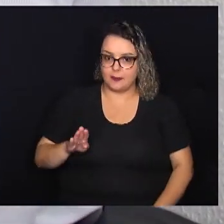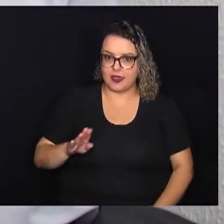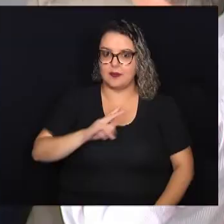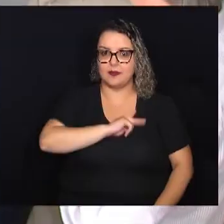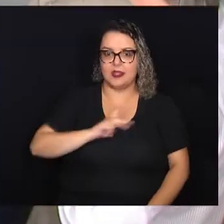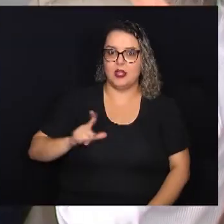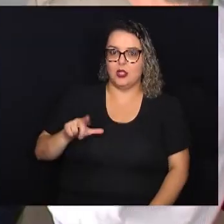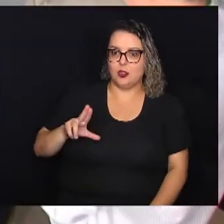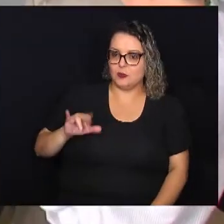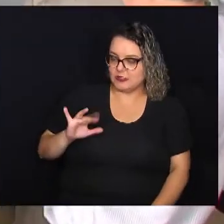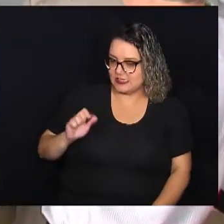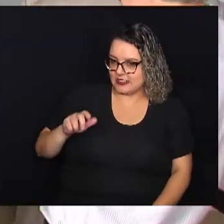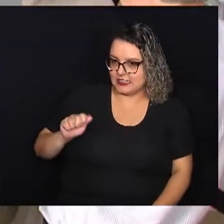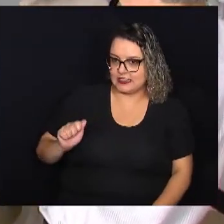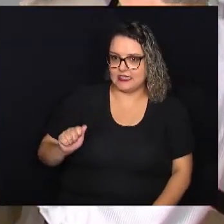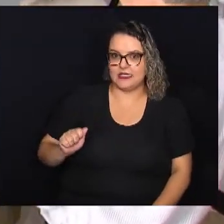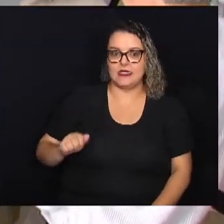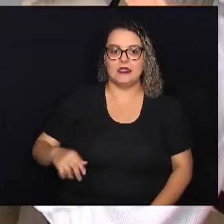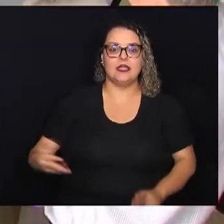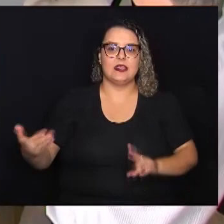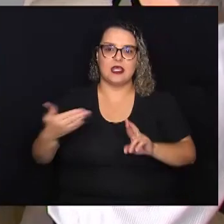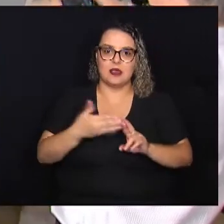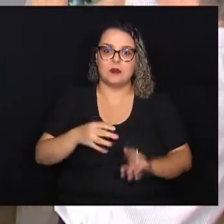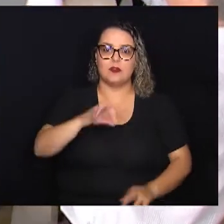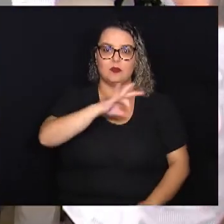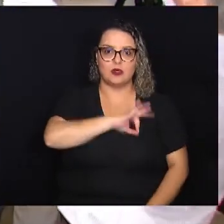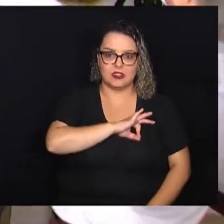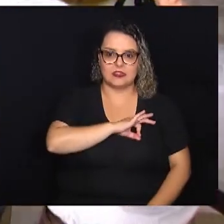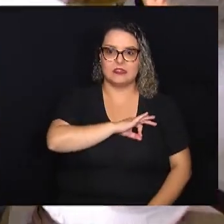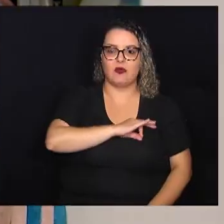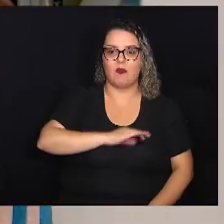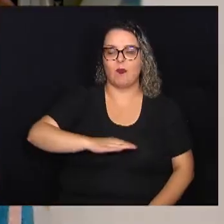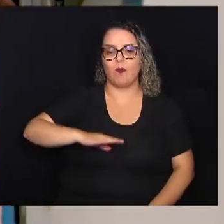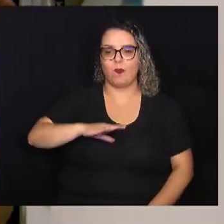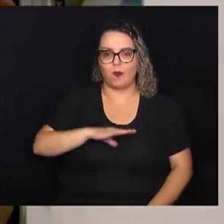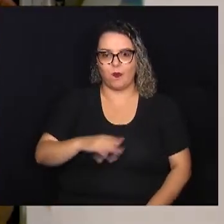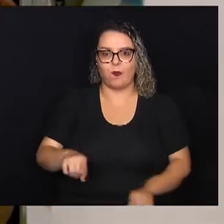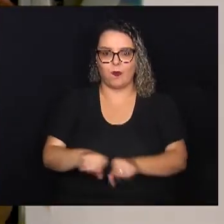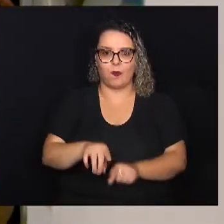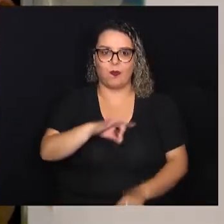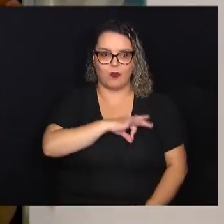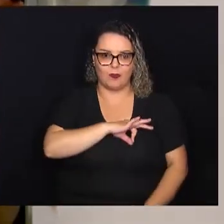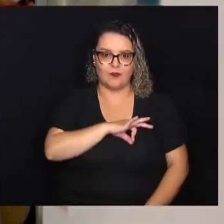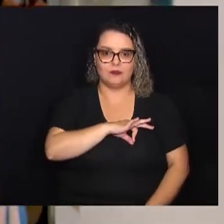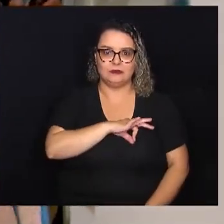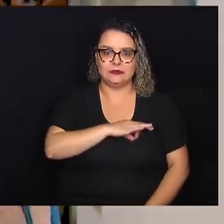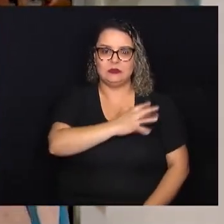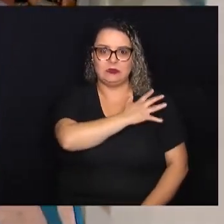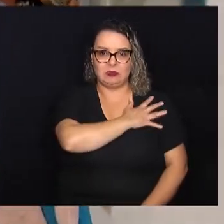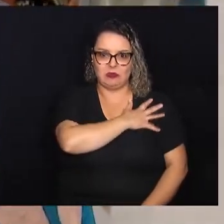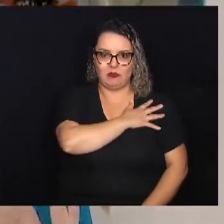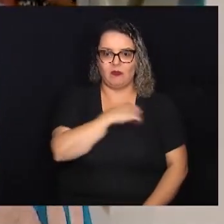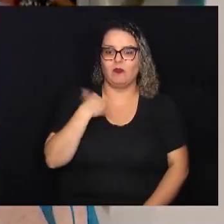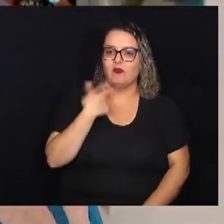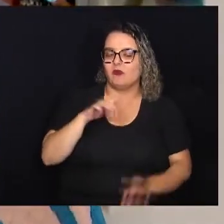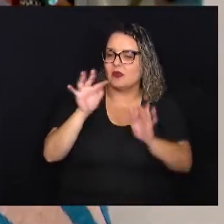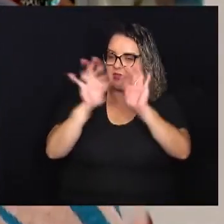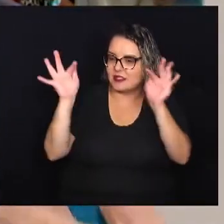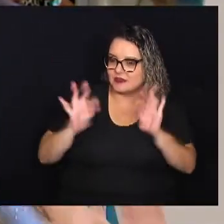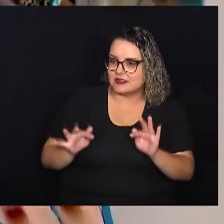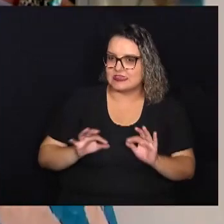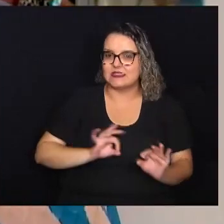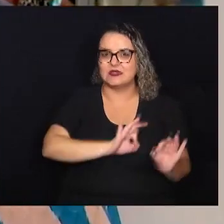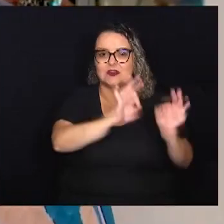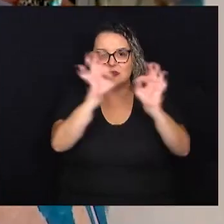Luciana Freitas, e representantes da Polícia Militar e da Guarda Municipal. A gente fica muito feliz de assistir essas